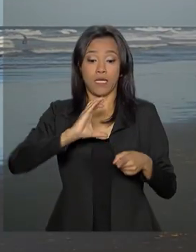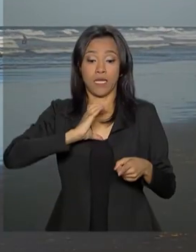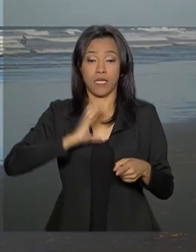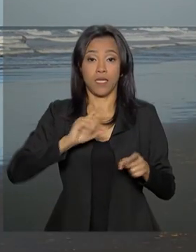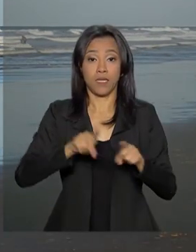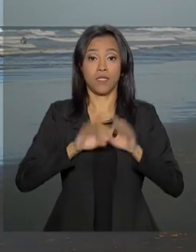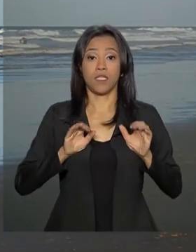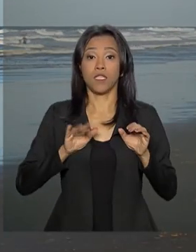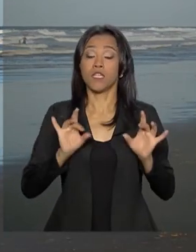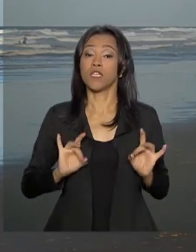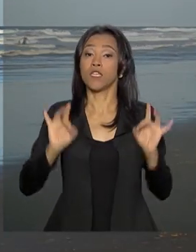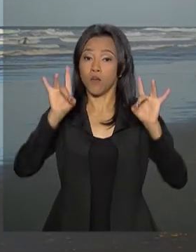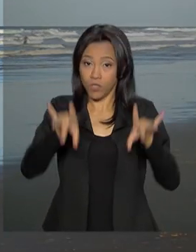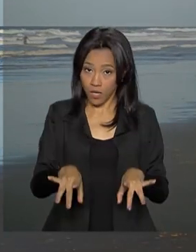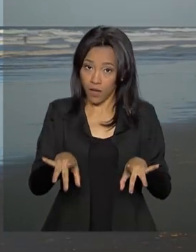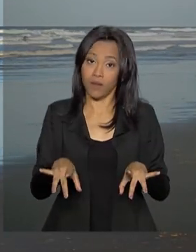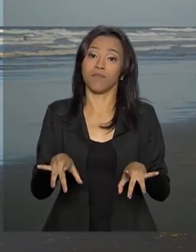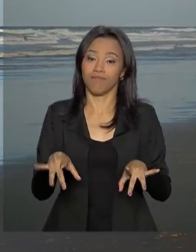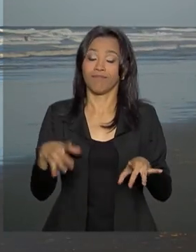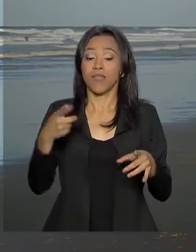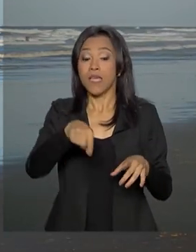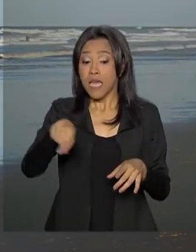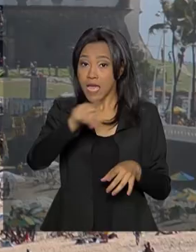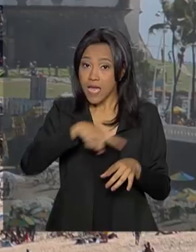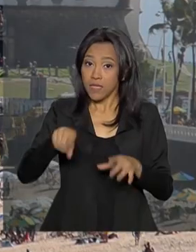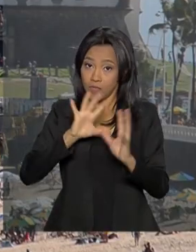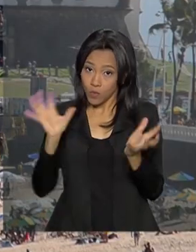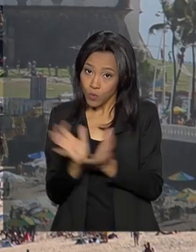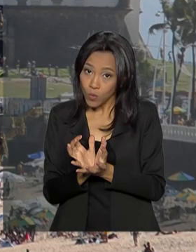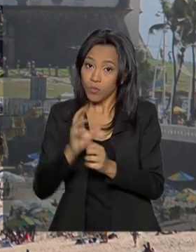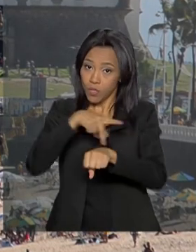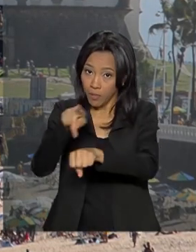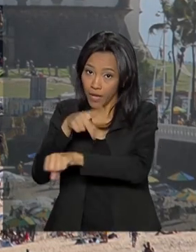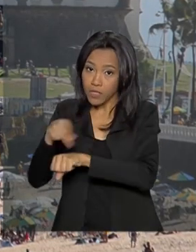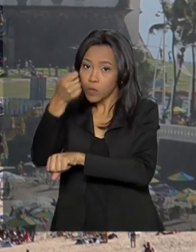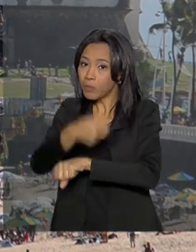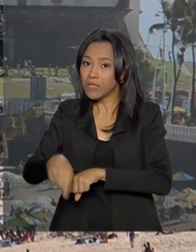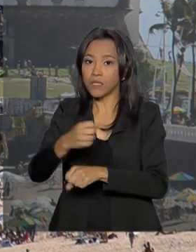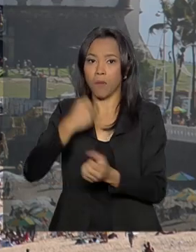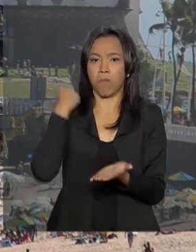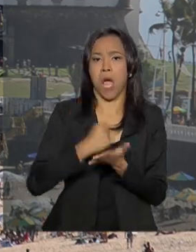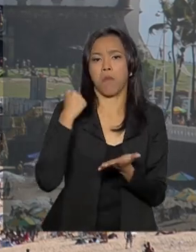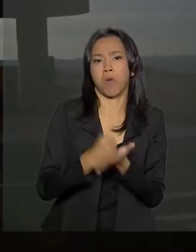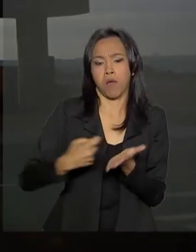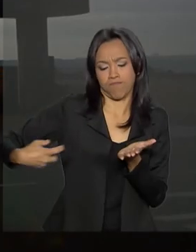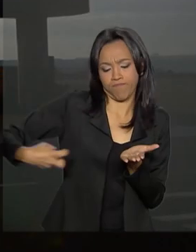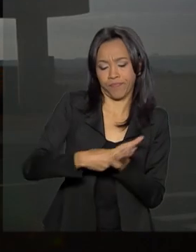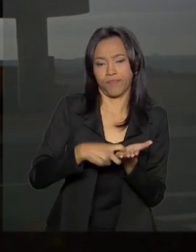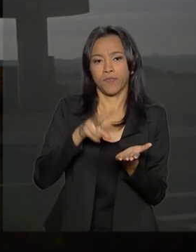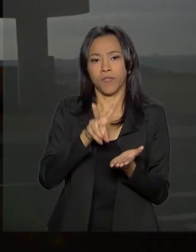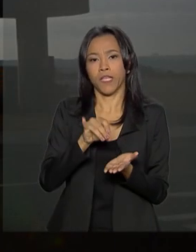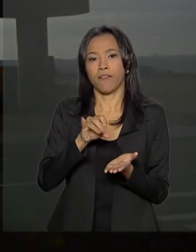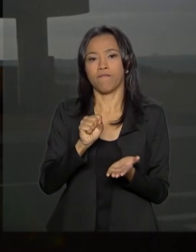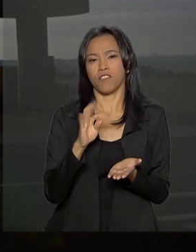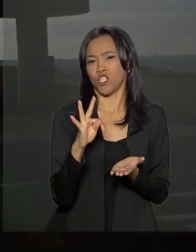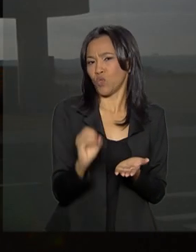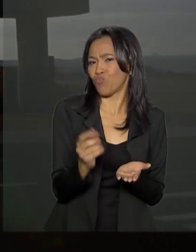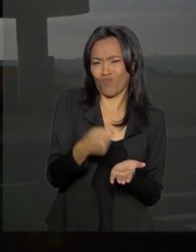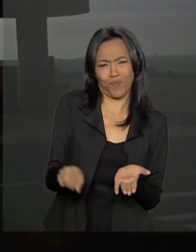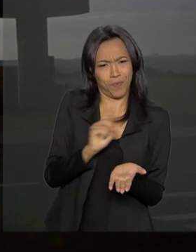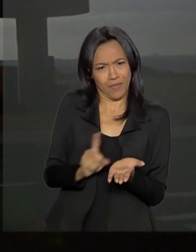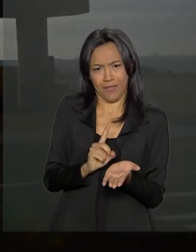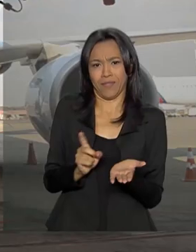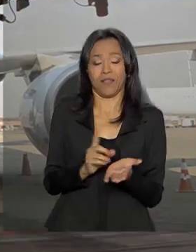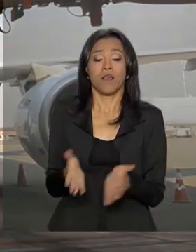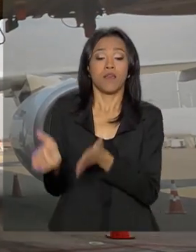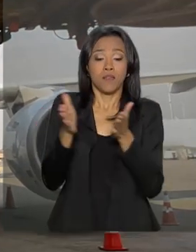E a partir da próxima semana, os turistas desses países ficam dispensados do visto. Além disso, a medida provisória que autoriza